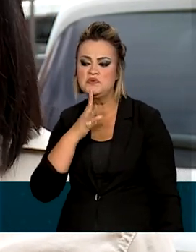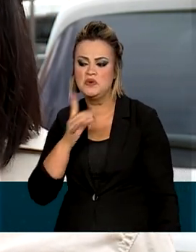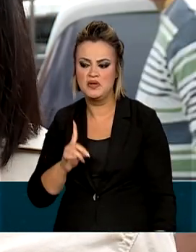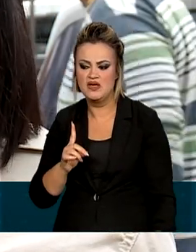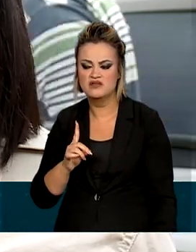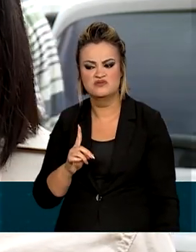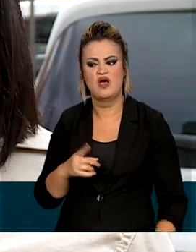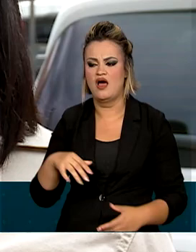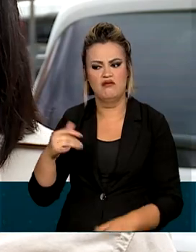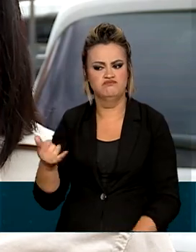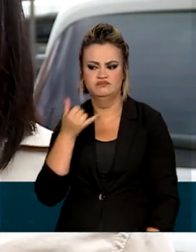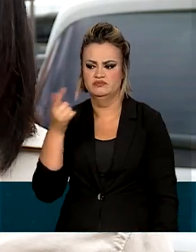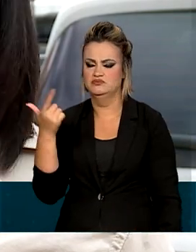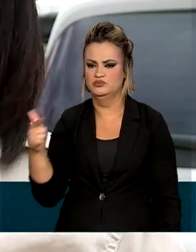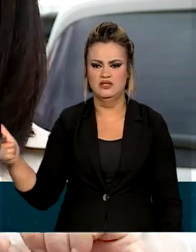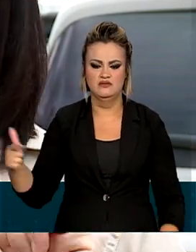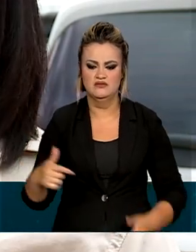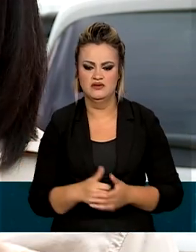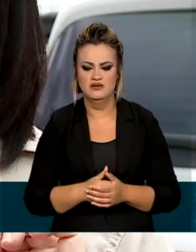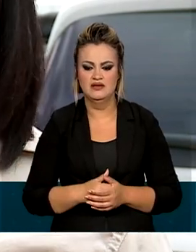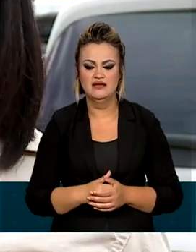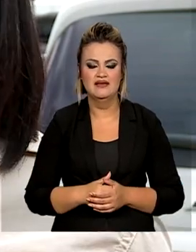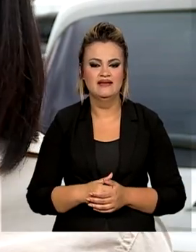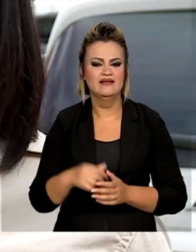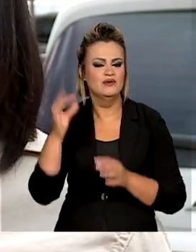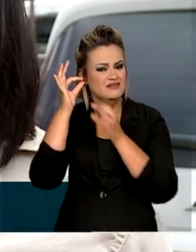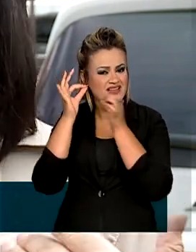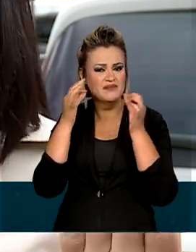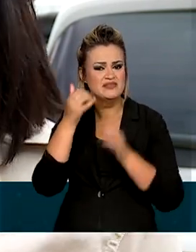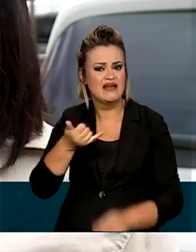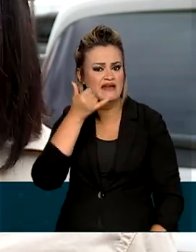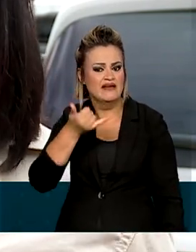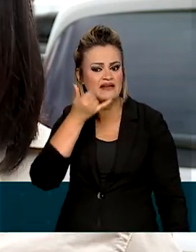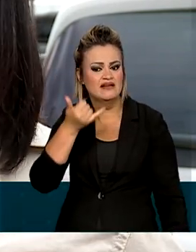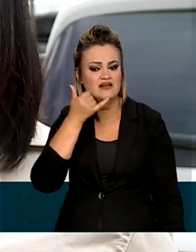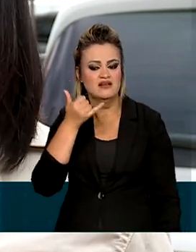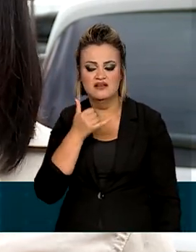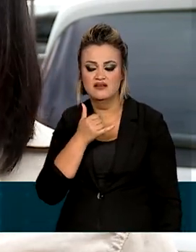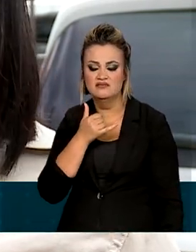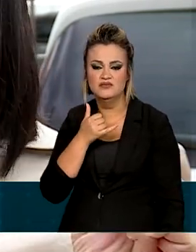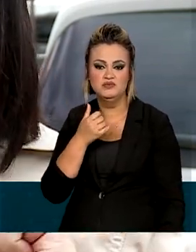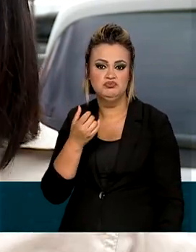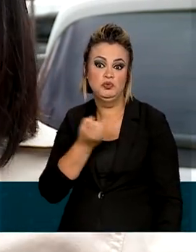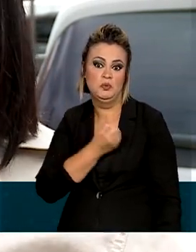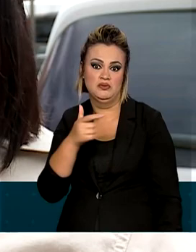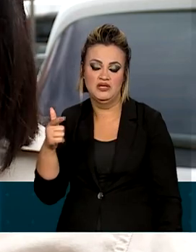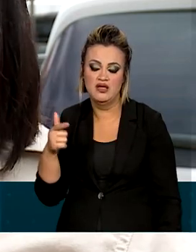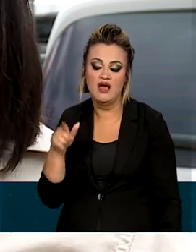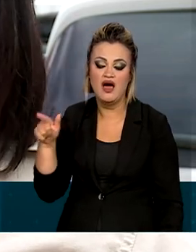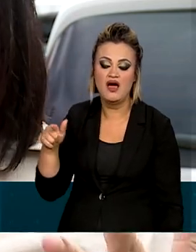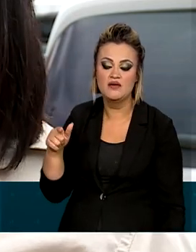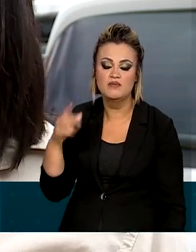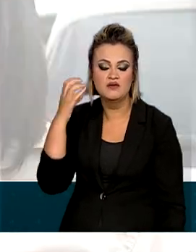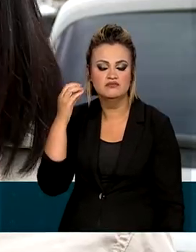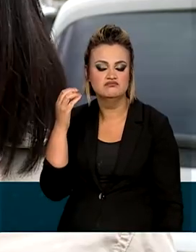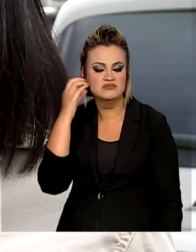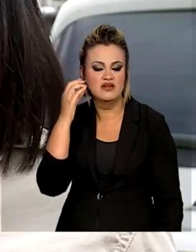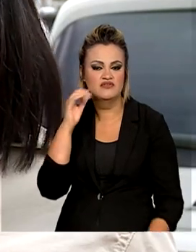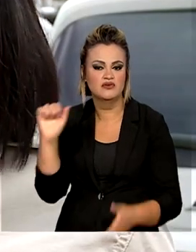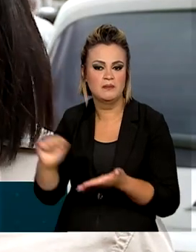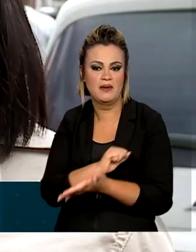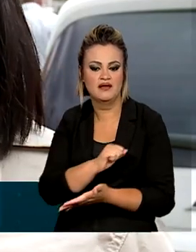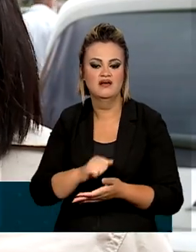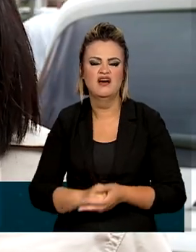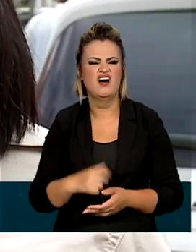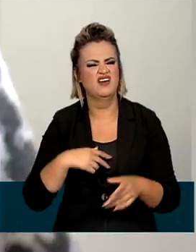estejam na lista de contatos. Esse telemarketing, liga, obviamente eu não tenho agendado, automaticamente se rejeita. A minha